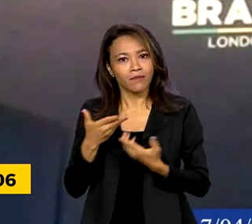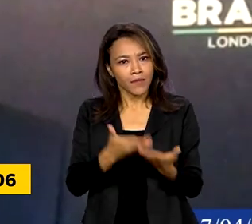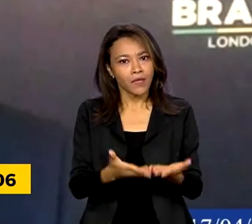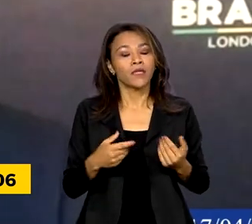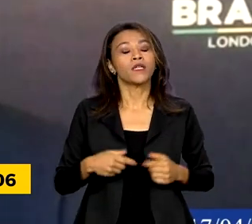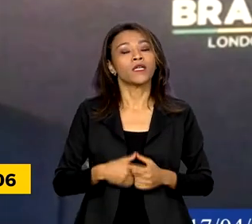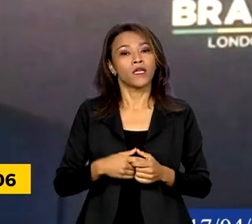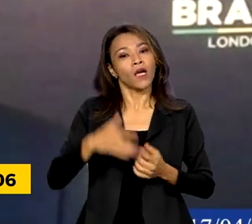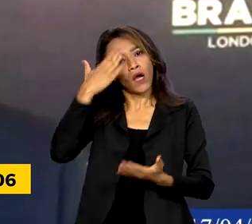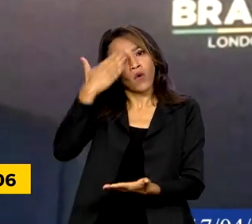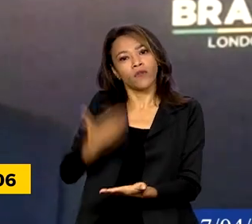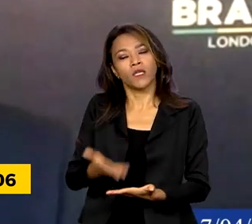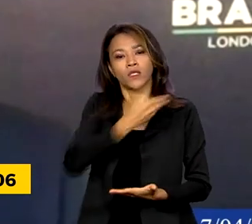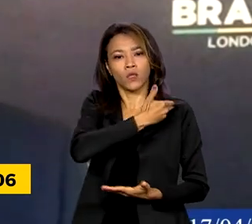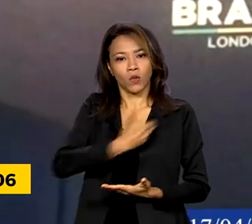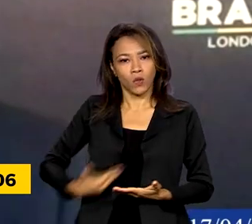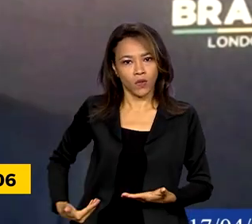Lula nessa agropecuária. E nós vamos continuar.